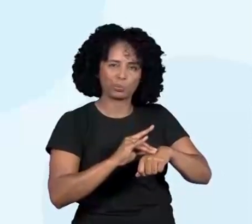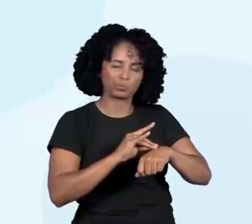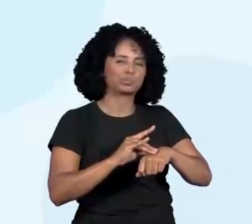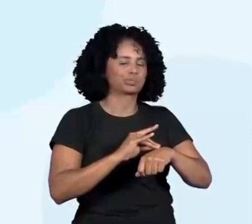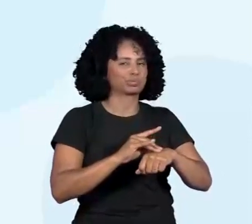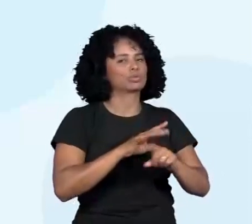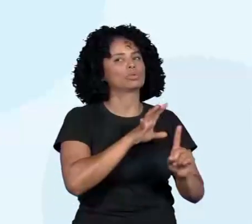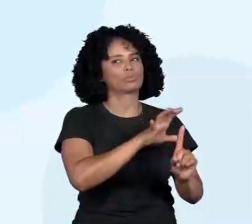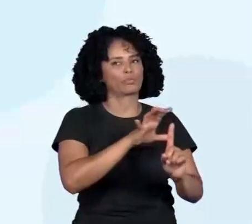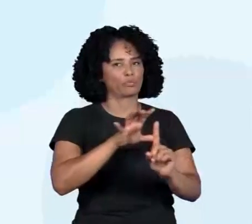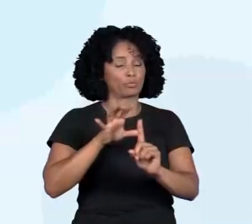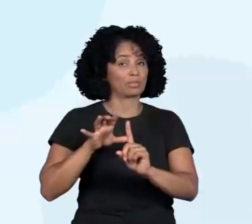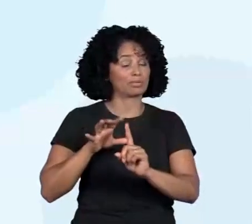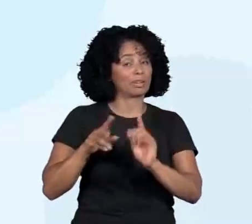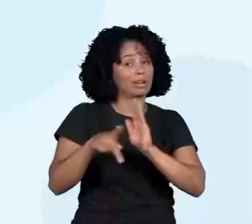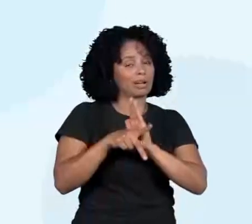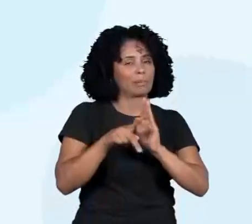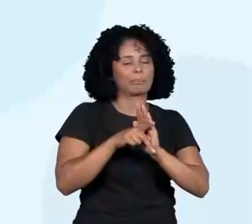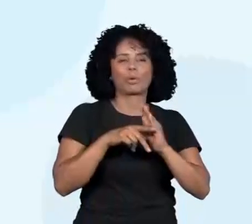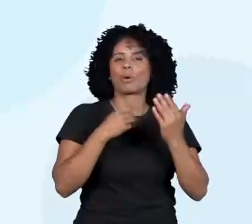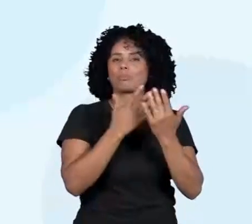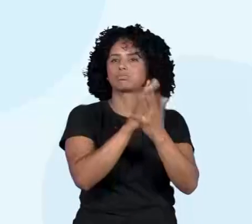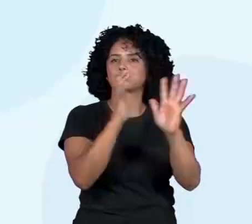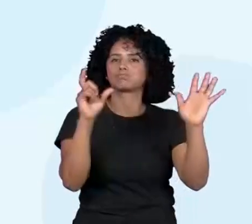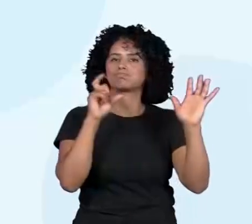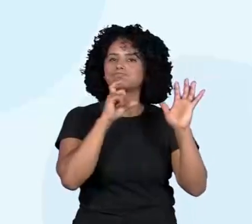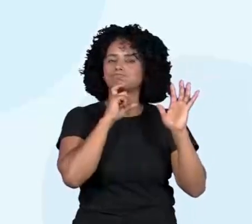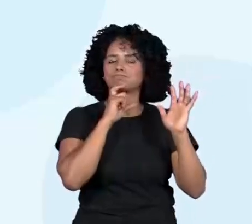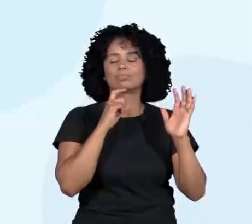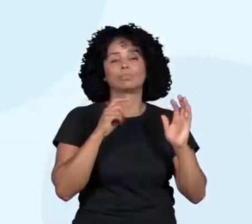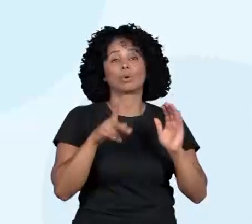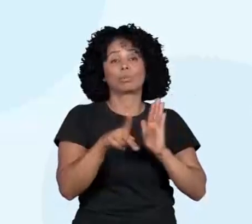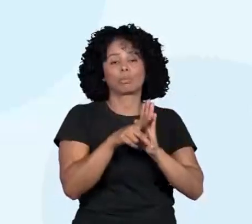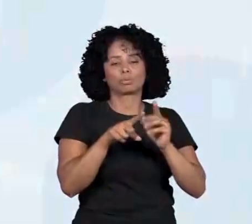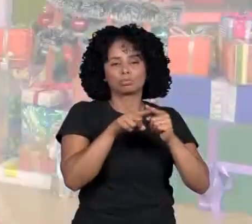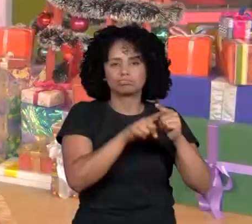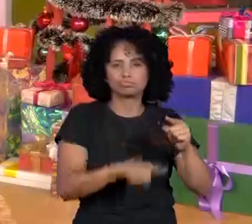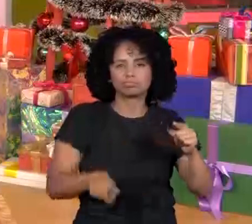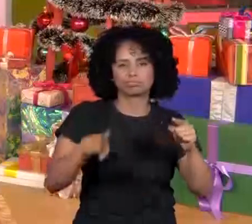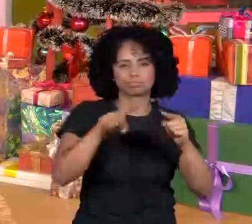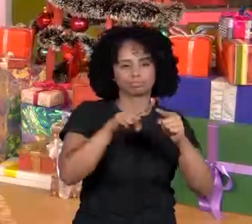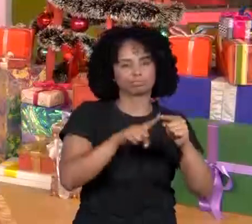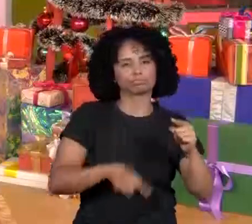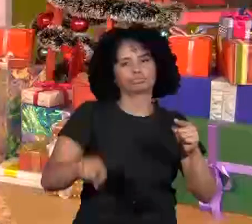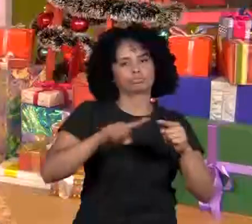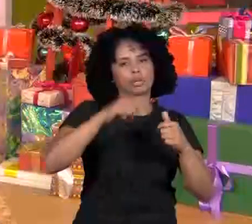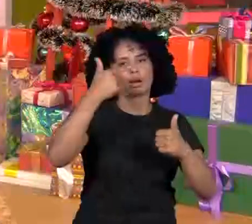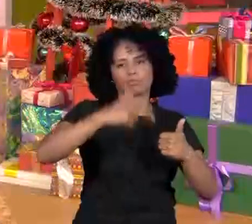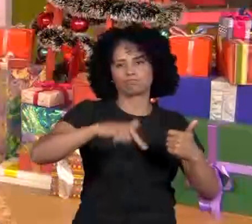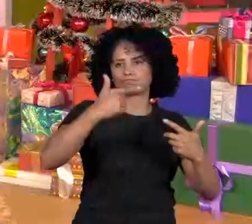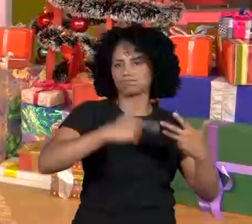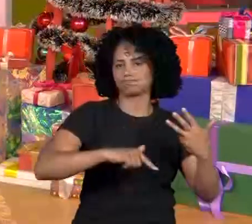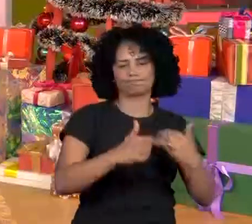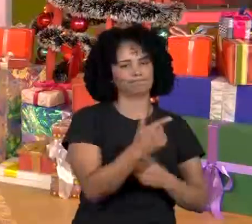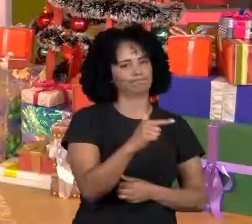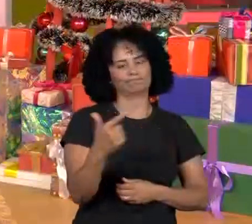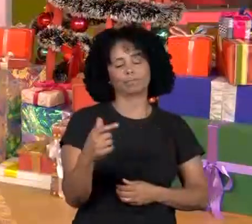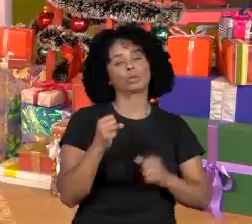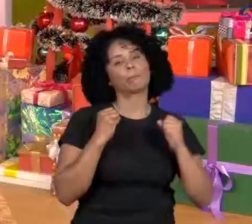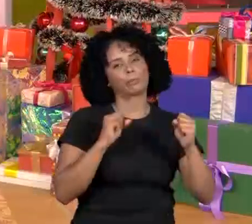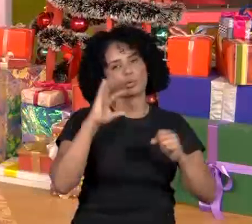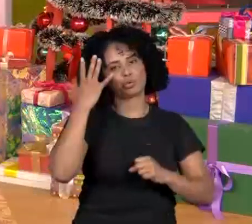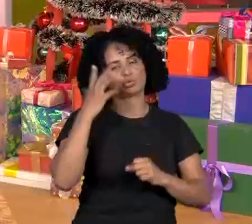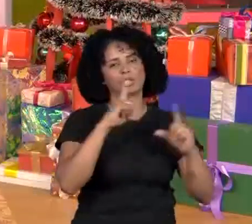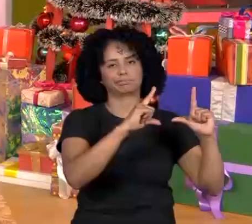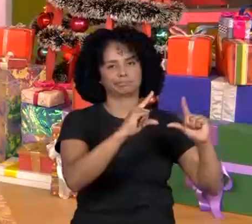já são recursos naturais não renováveis. Então, eles têm fim, dependendo se utilizar a extração